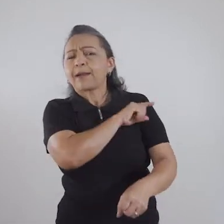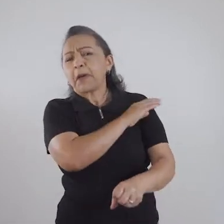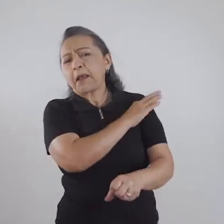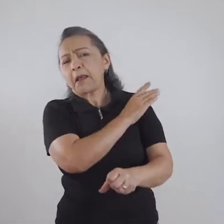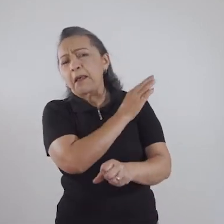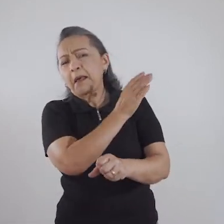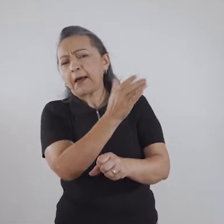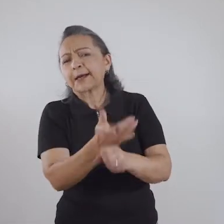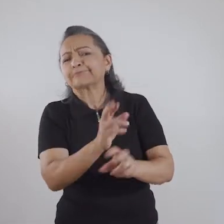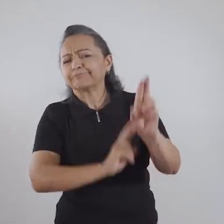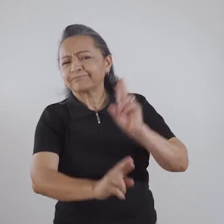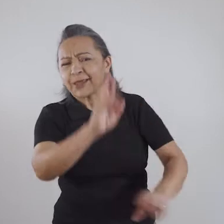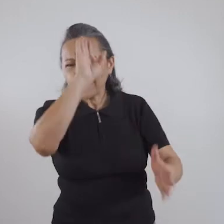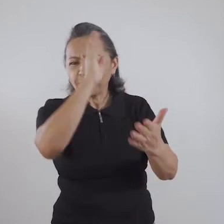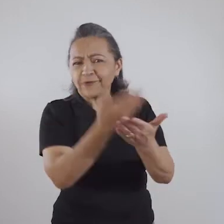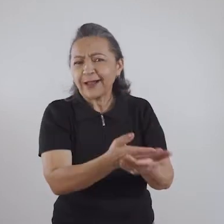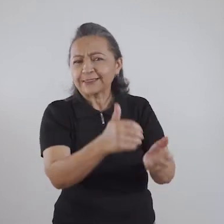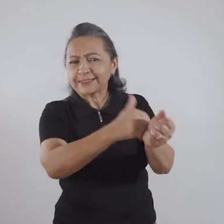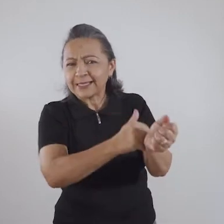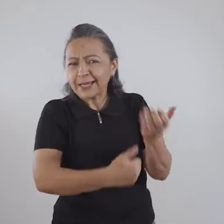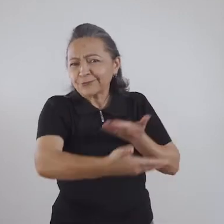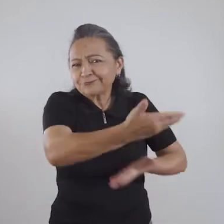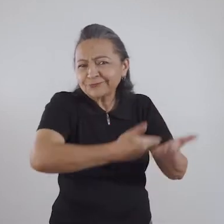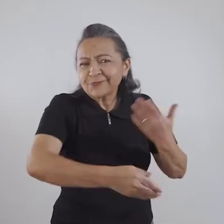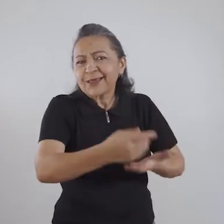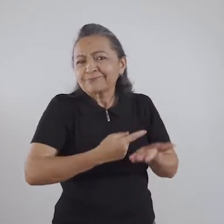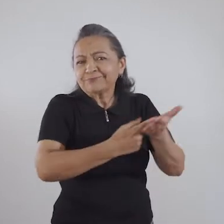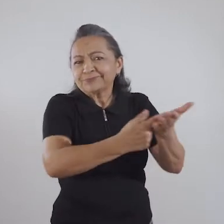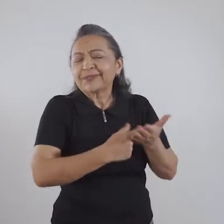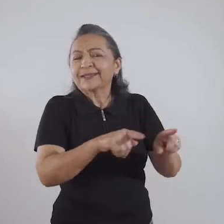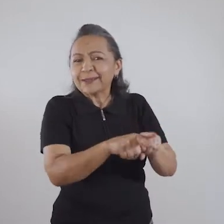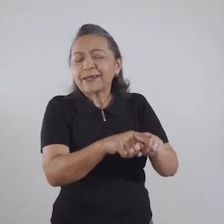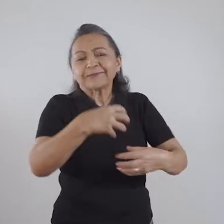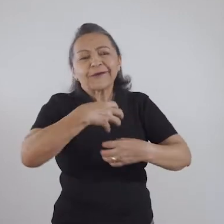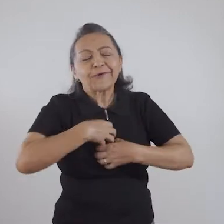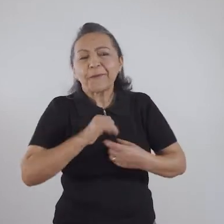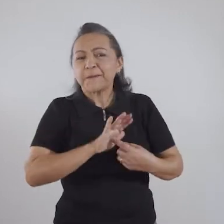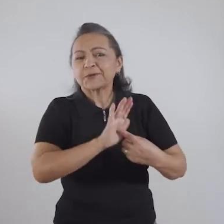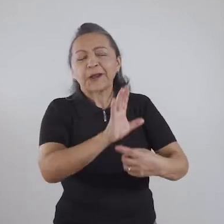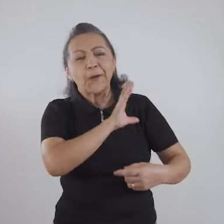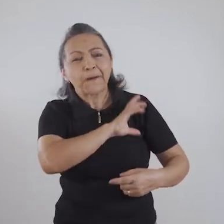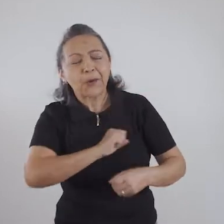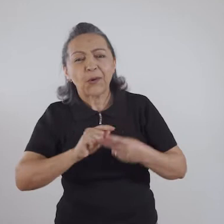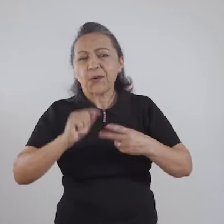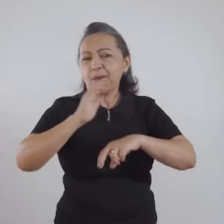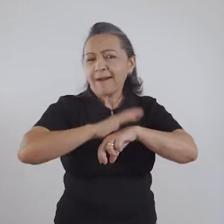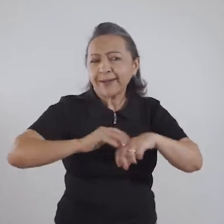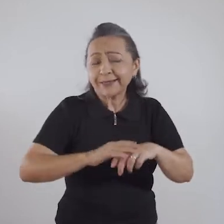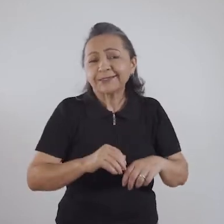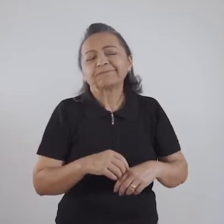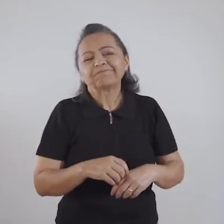relação de confiança, onde têm os seus segredos, onde têm as suas formas de manifestar o seu amor, o seu afeto,